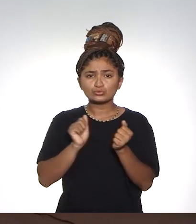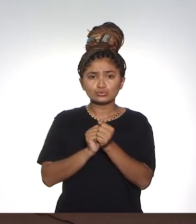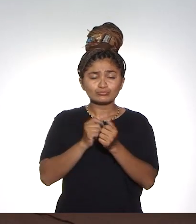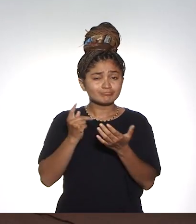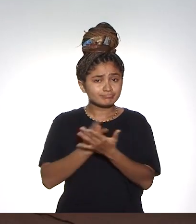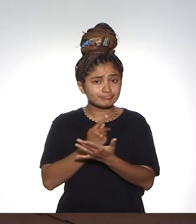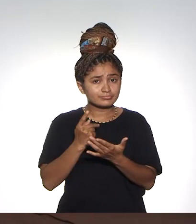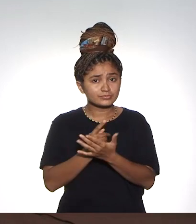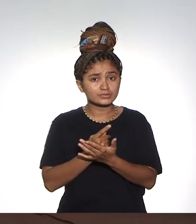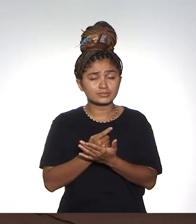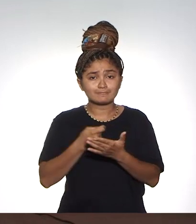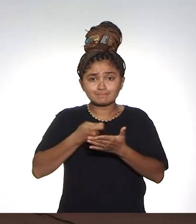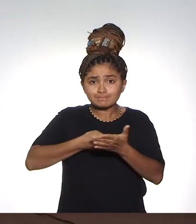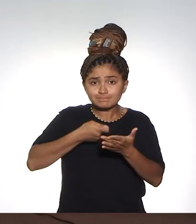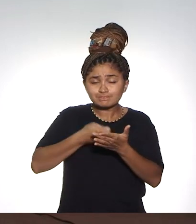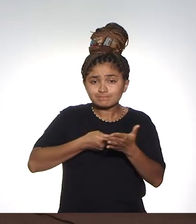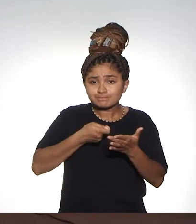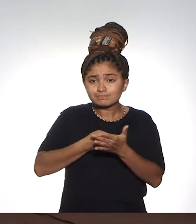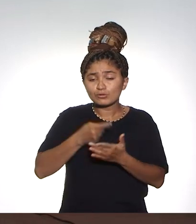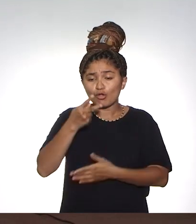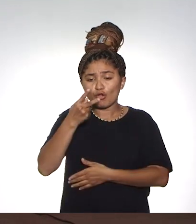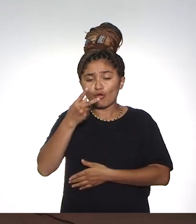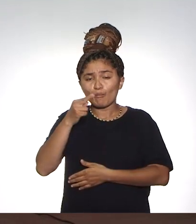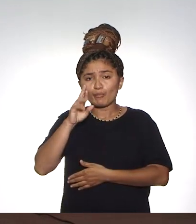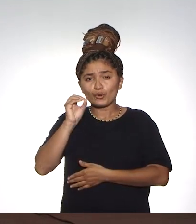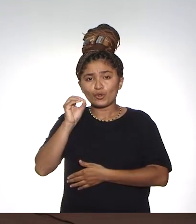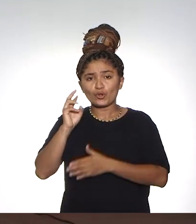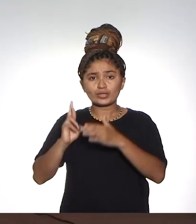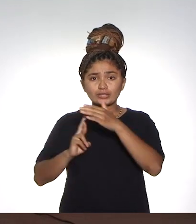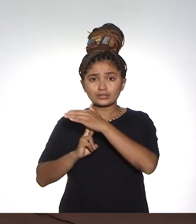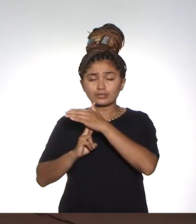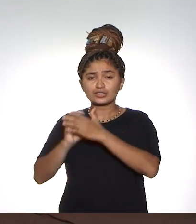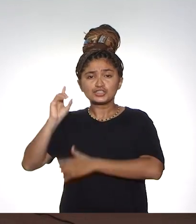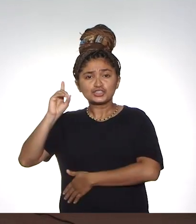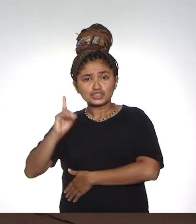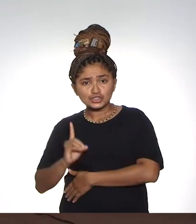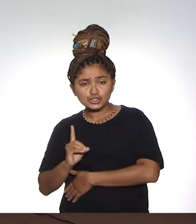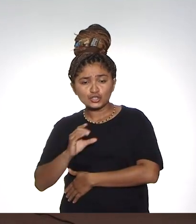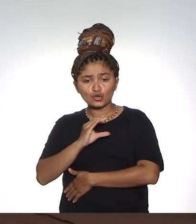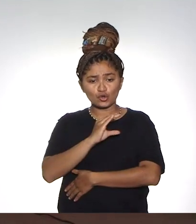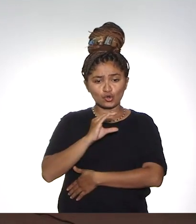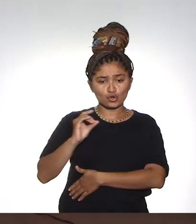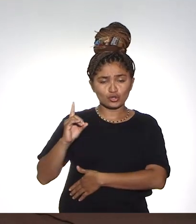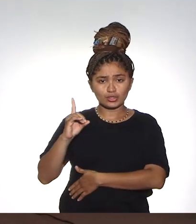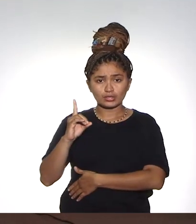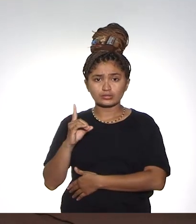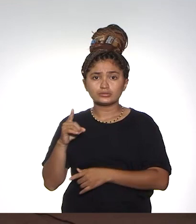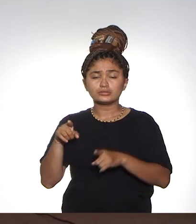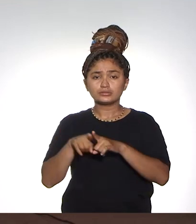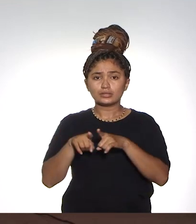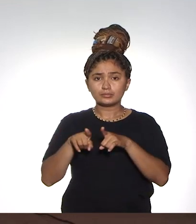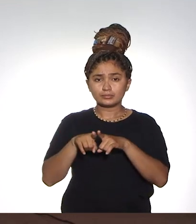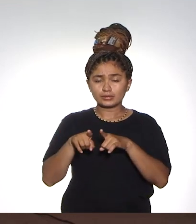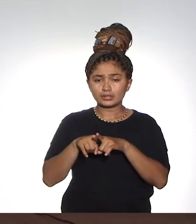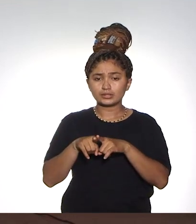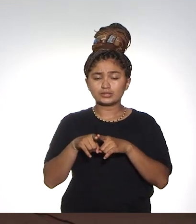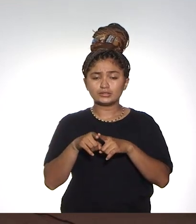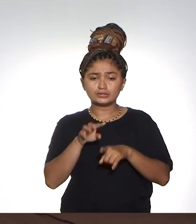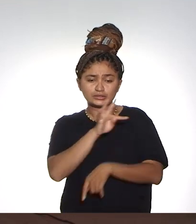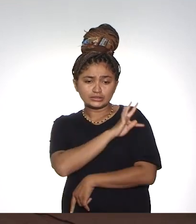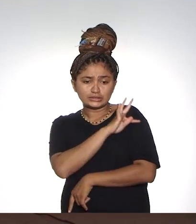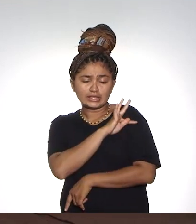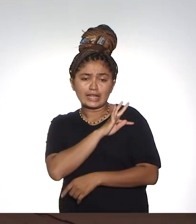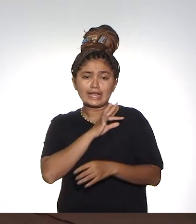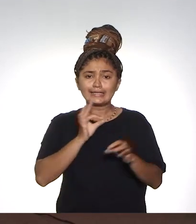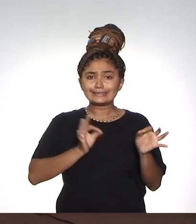O empenho e a competência dos nossos pró-reitores, dos seus diretores, dos coordenadores, dos servidores